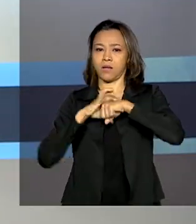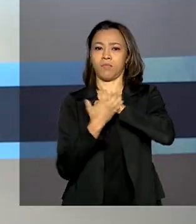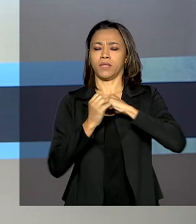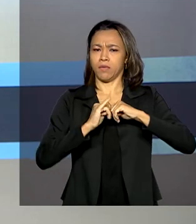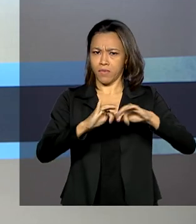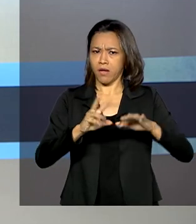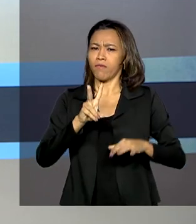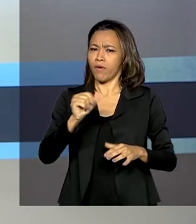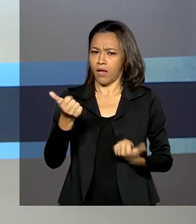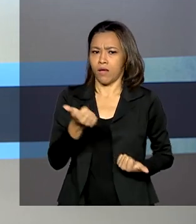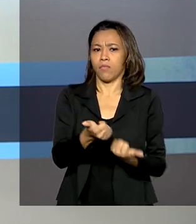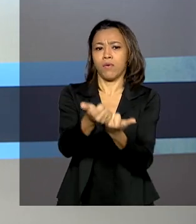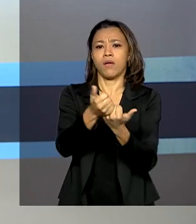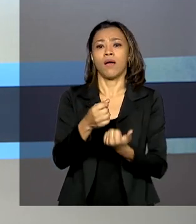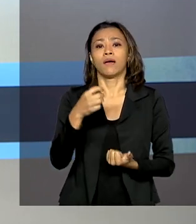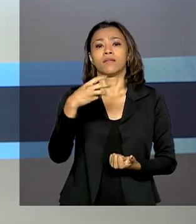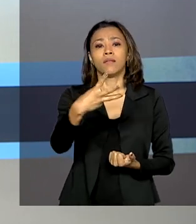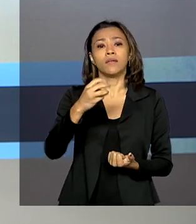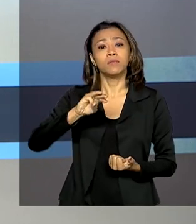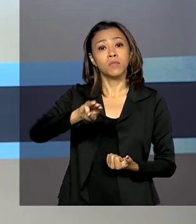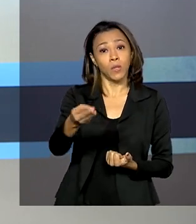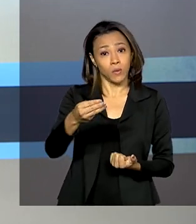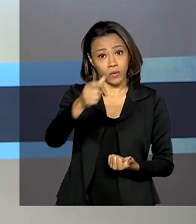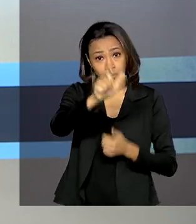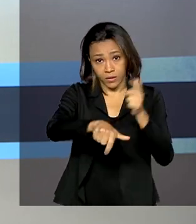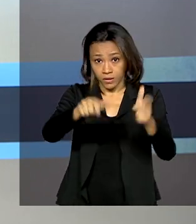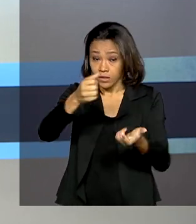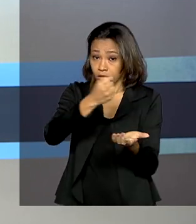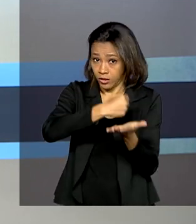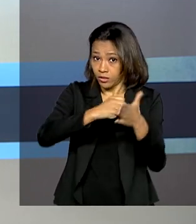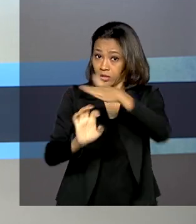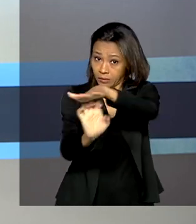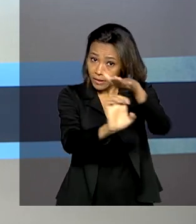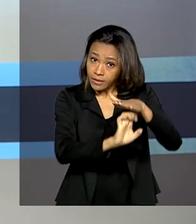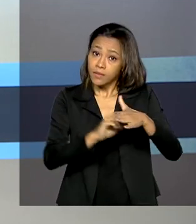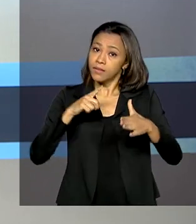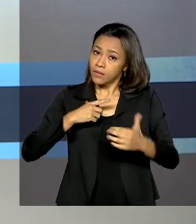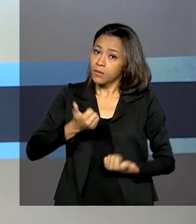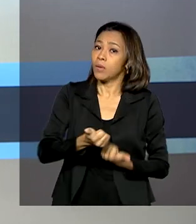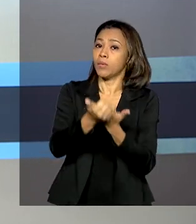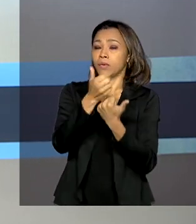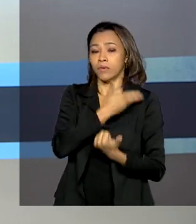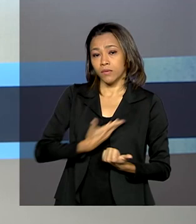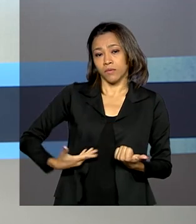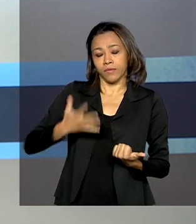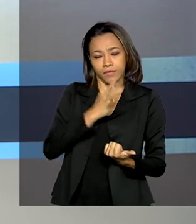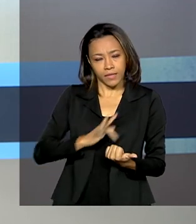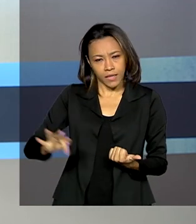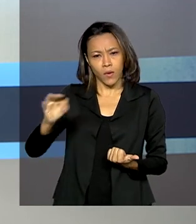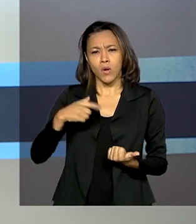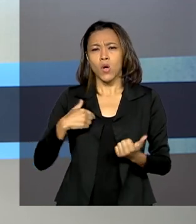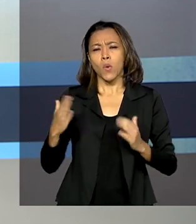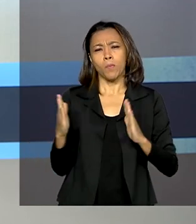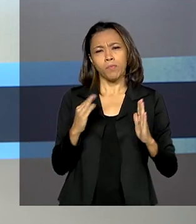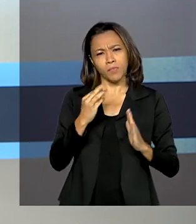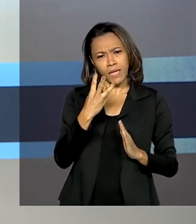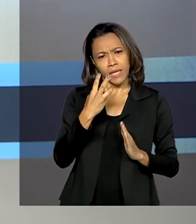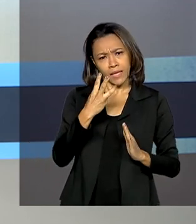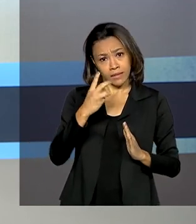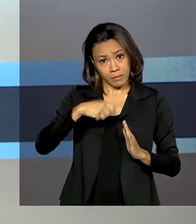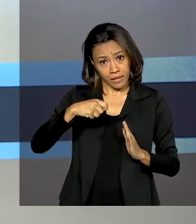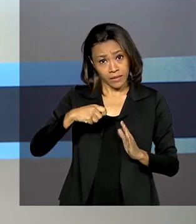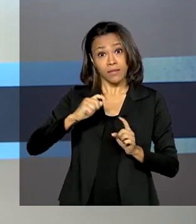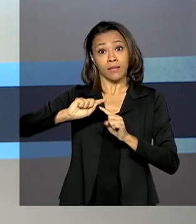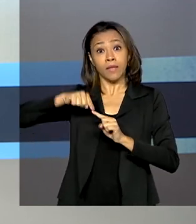aproximadamente 3 milhões de contratantes e contam com a garantia da União. O programa terá carência de seis meses para